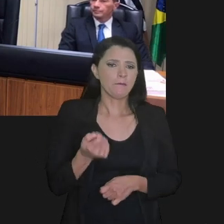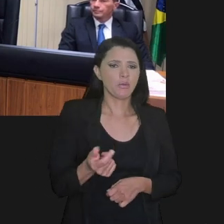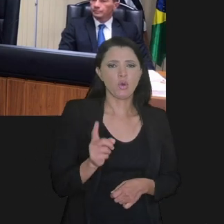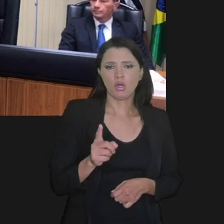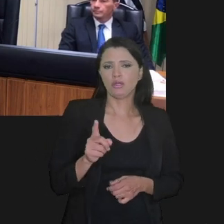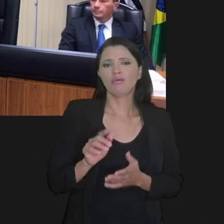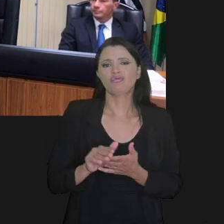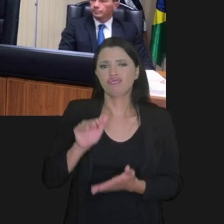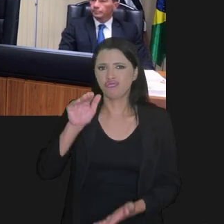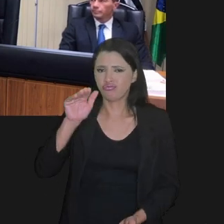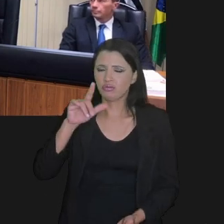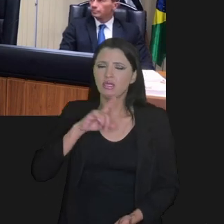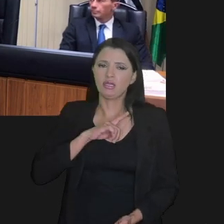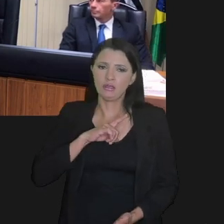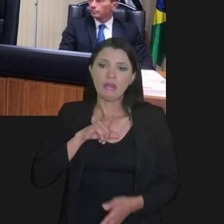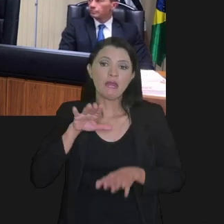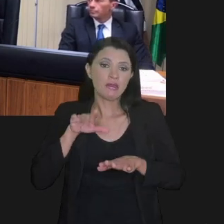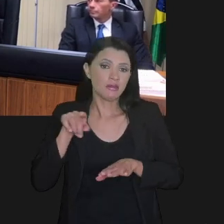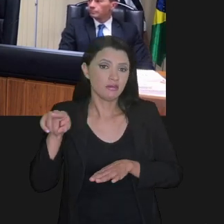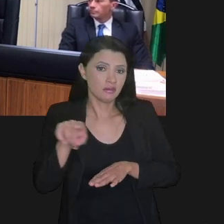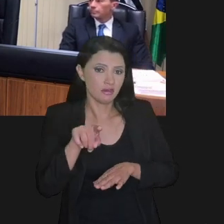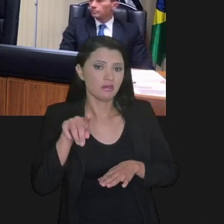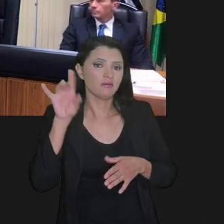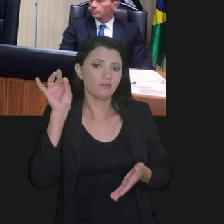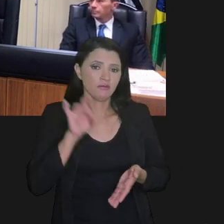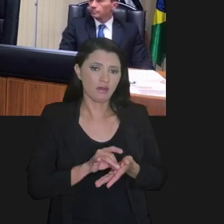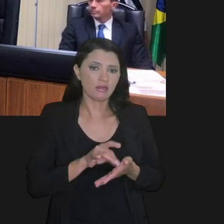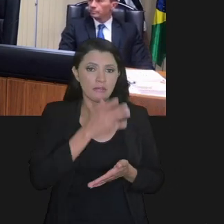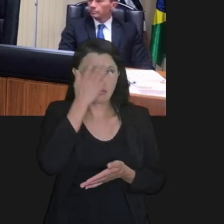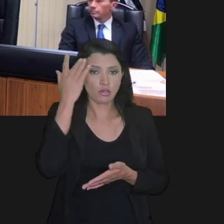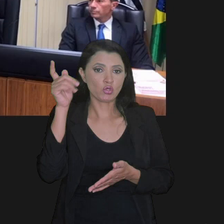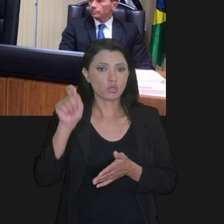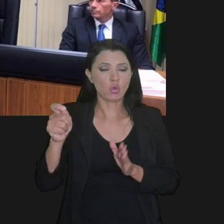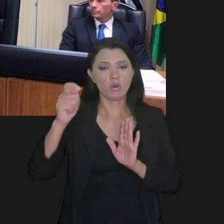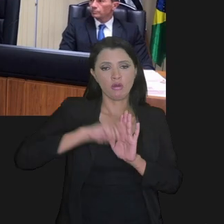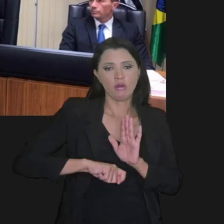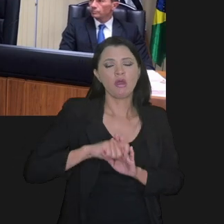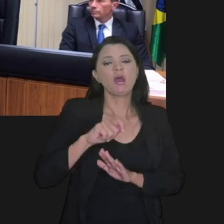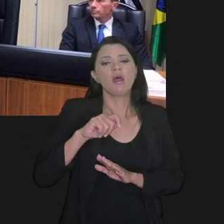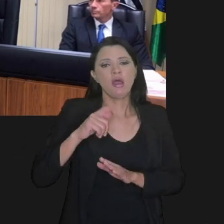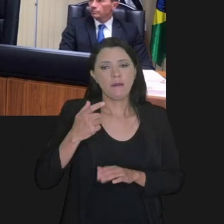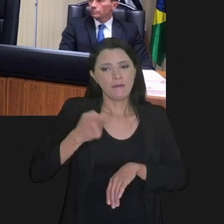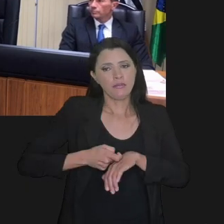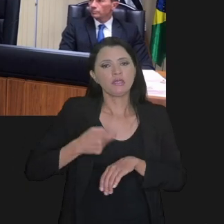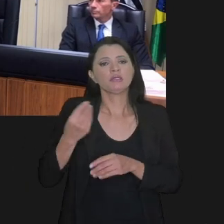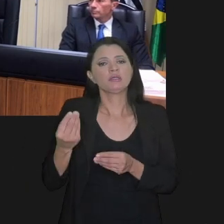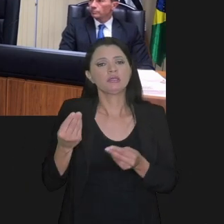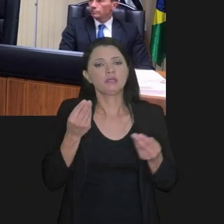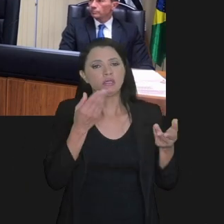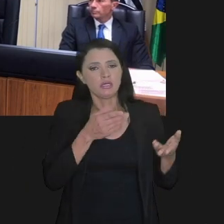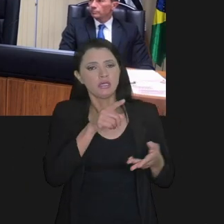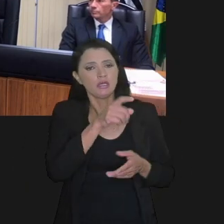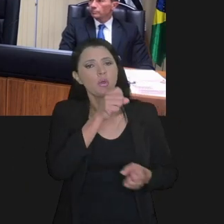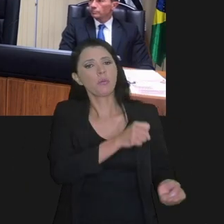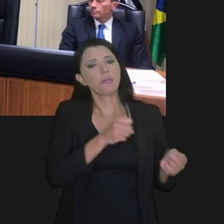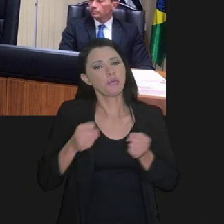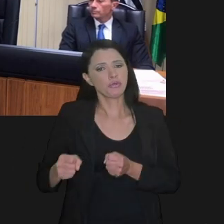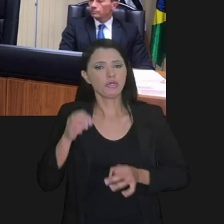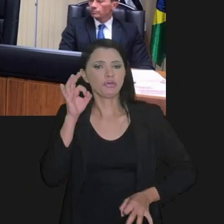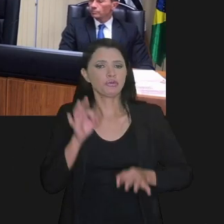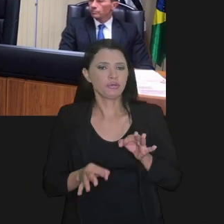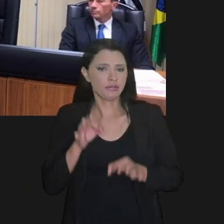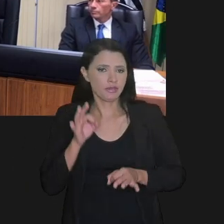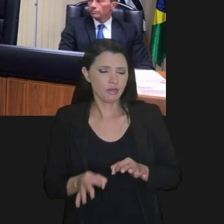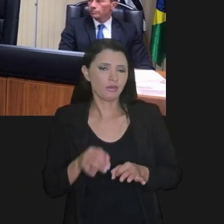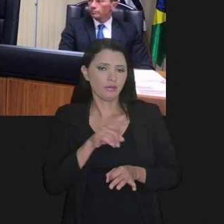ser brigadas. Não são poucas, infelizmente, e nesses casos de fato contribuinte e fisco precisam endereçar